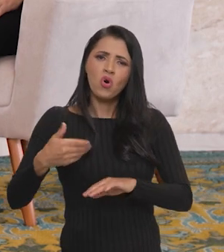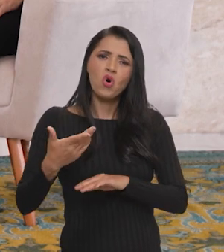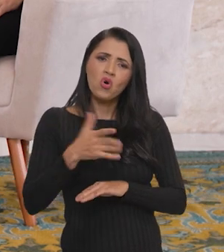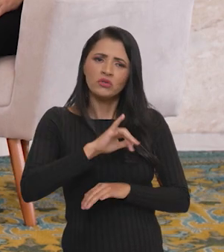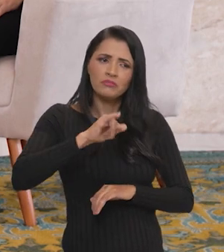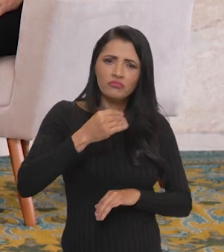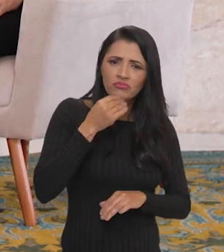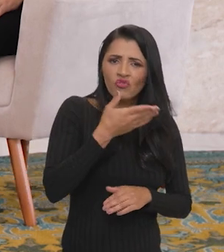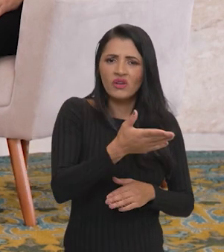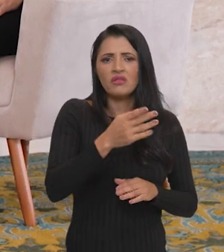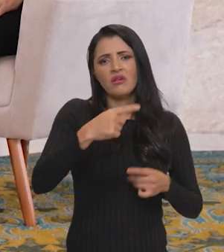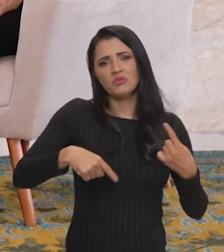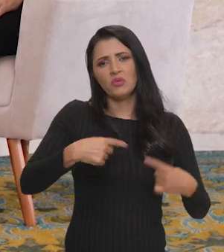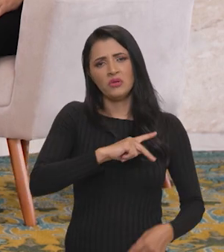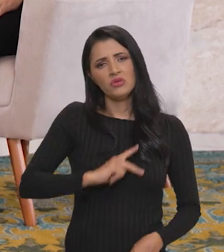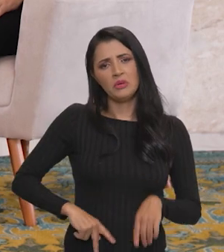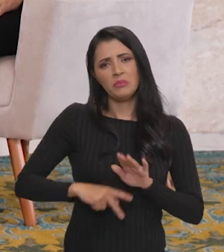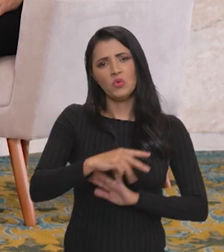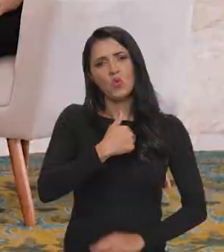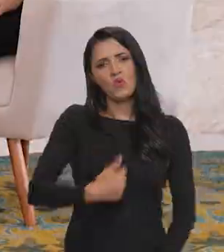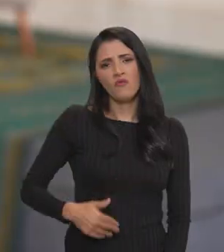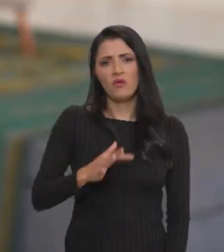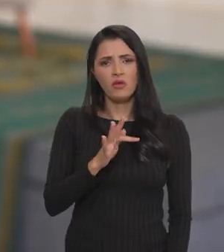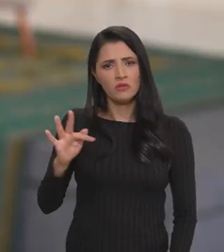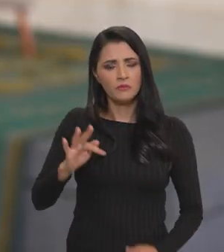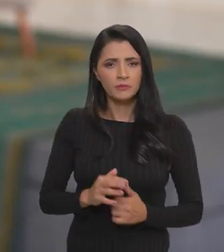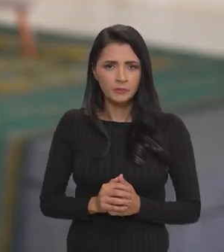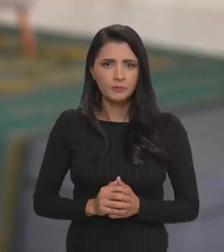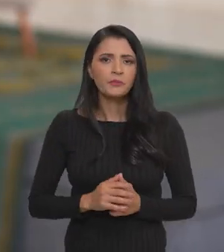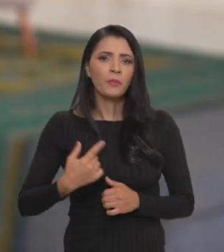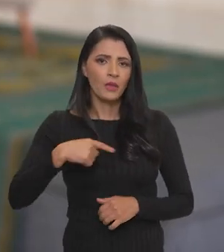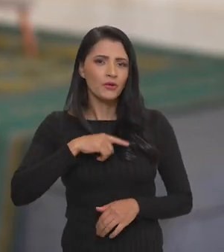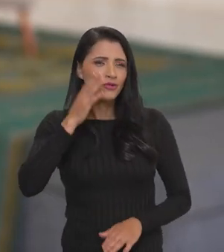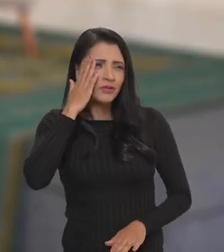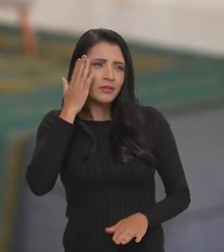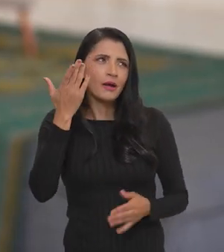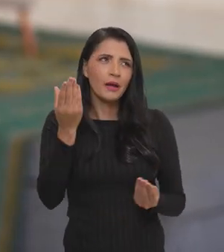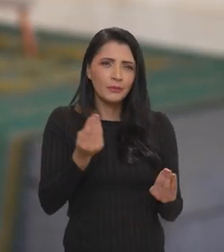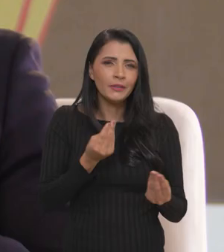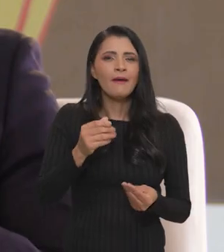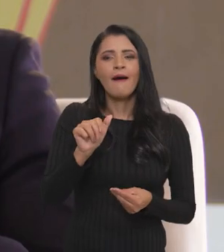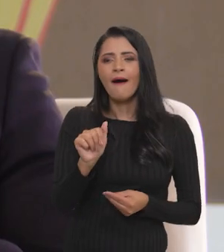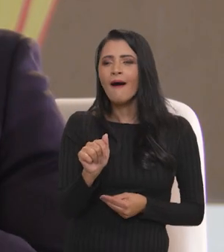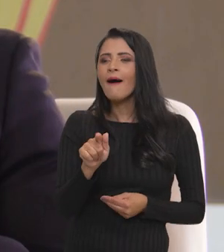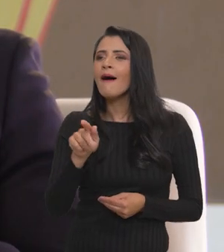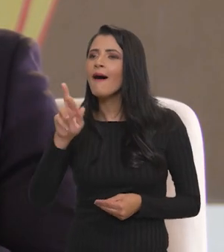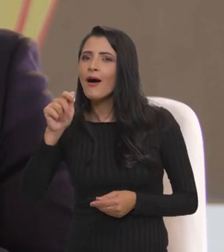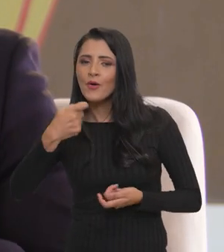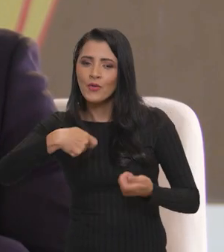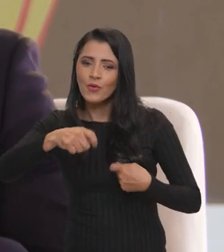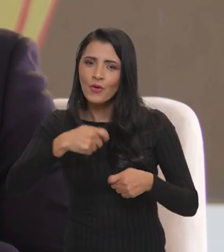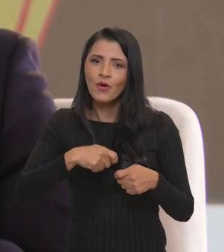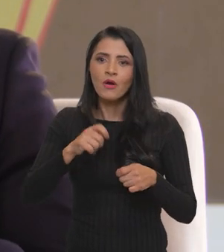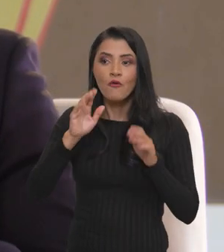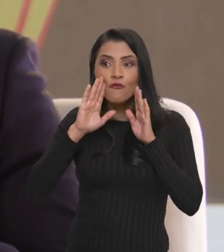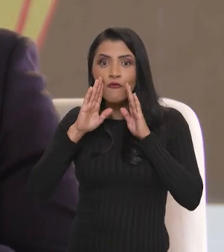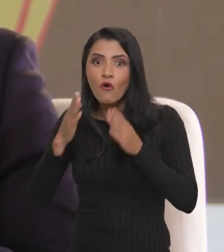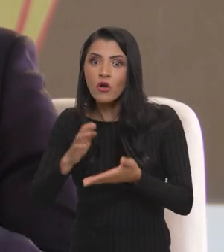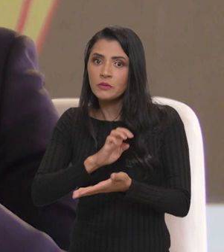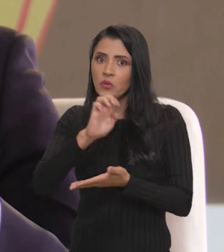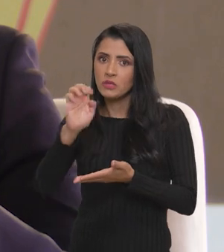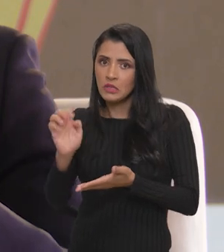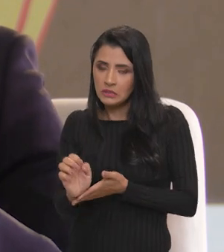de novo, ser beneficiário das políticas públicas do governo federal. A grosso modo, a gente sabe que o agronegócio volta a sua produção para as